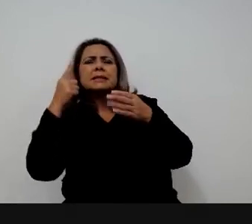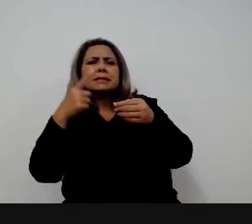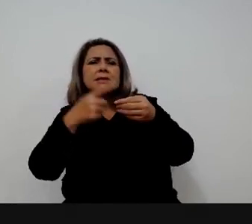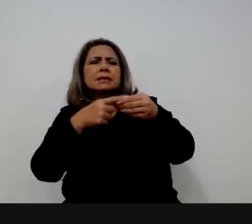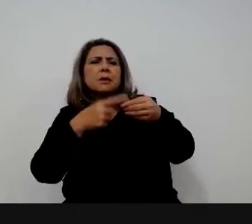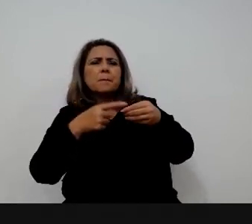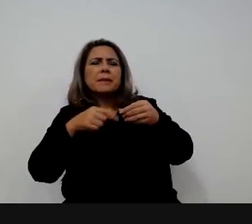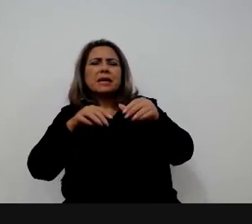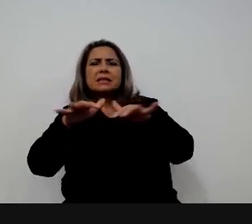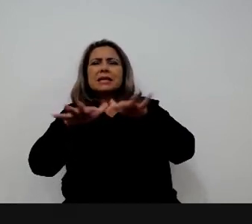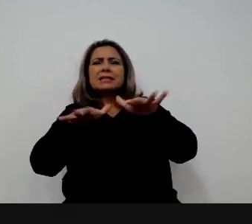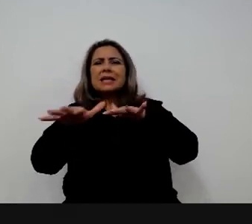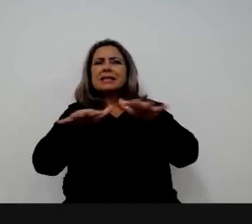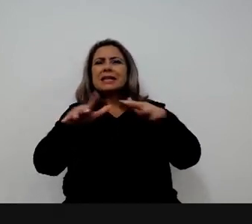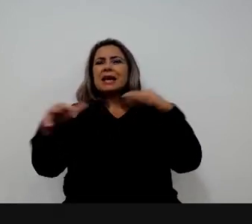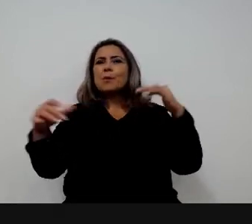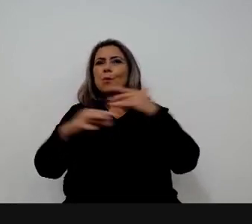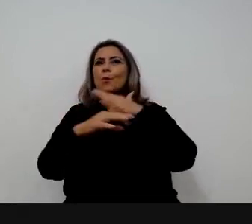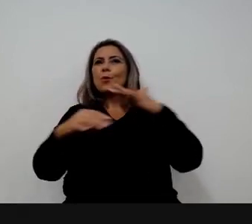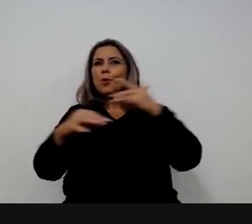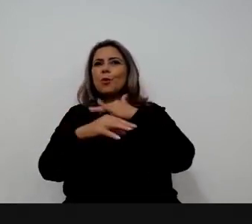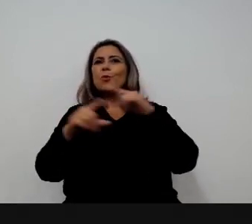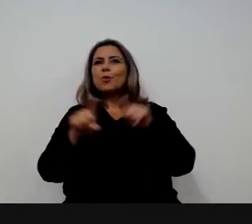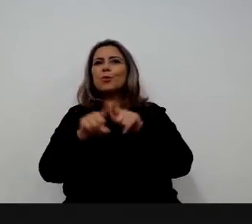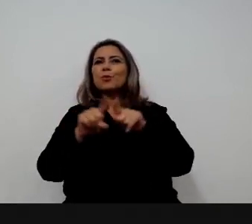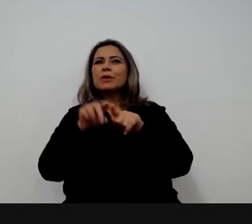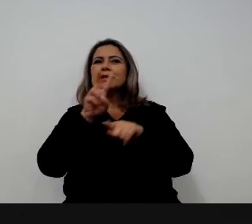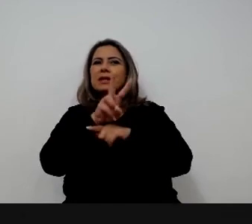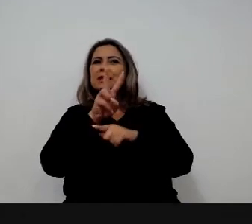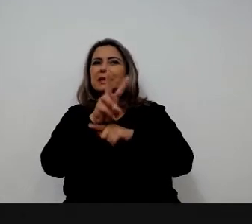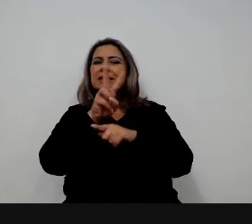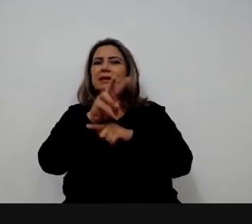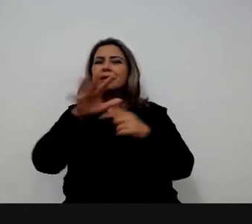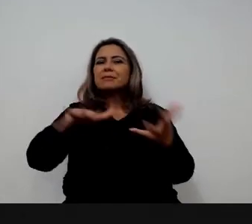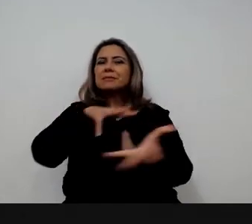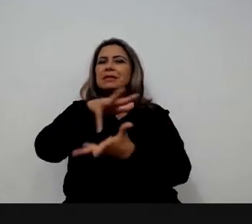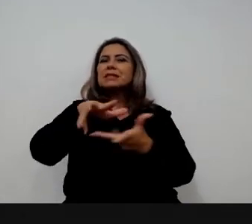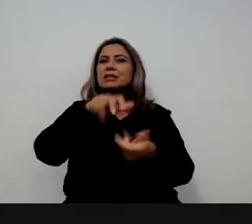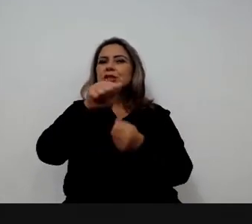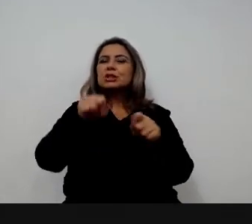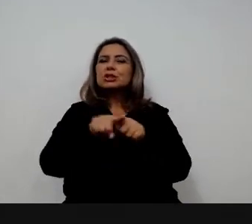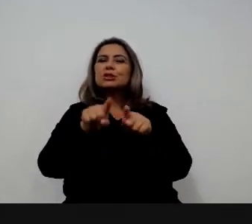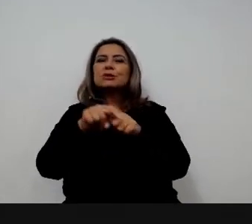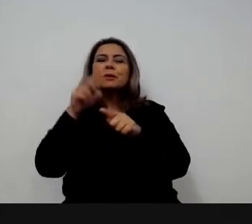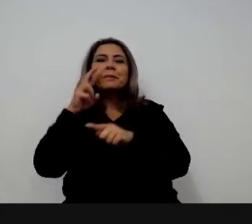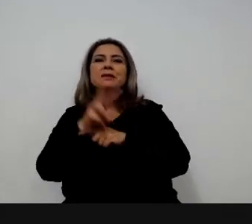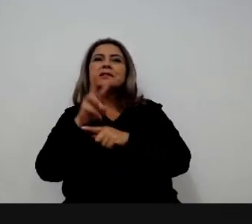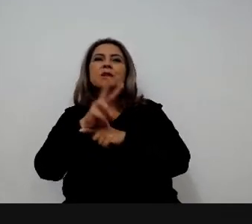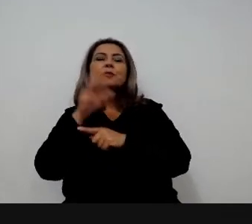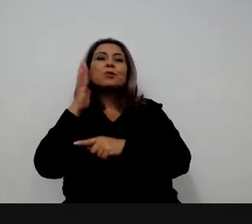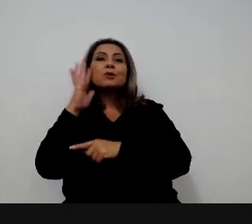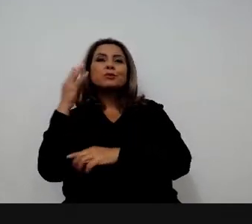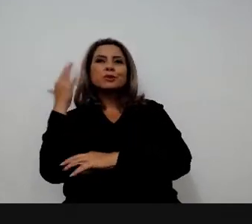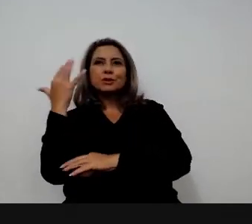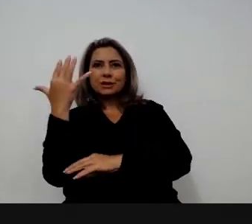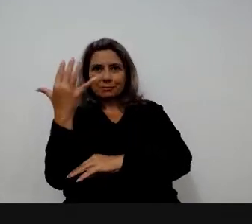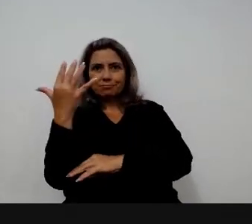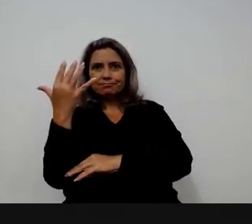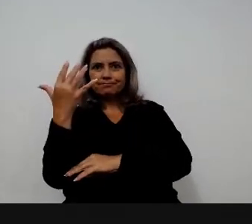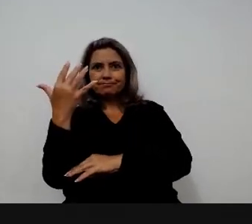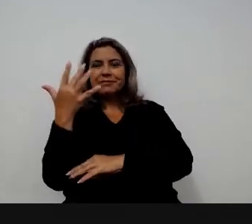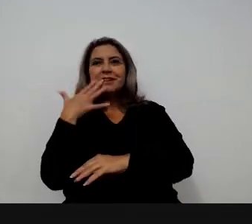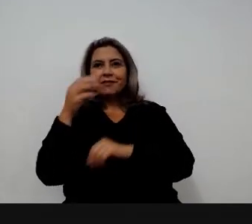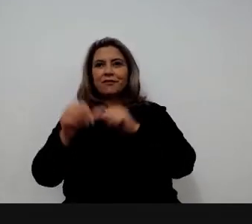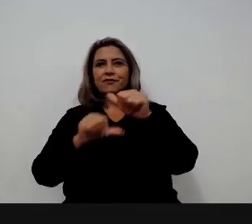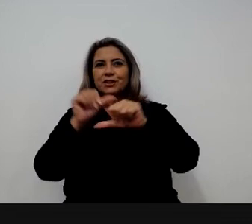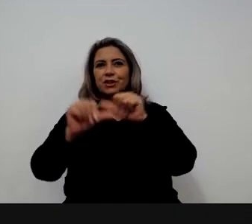mobilidade urbana que é mais sustentável que tem uma menor pegada ecológica uma menor pegada ambiental essa é uma agenda que não é